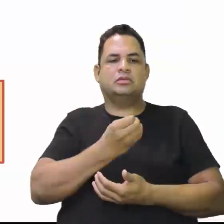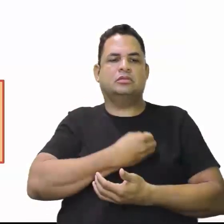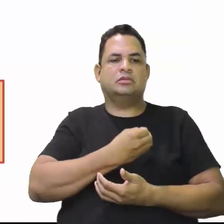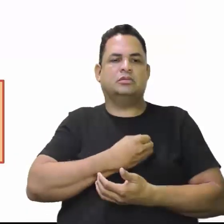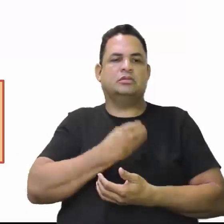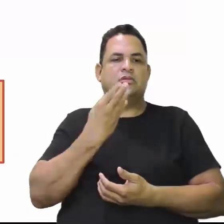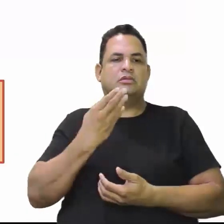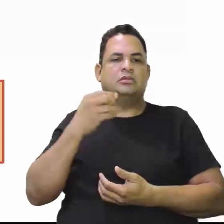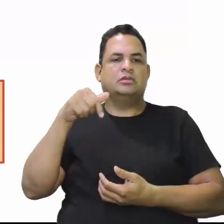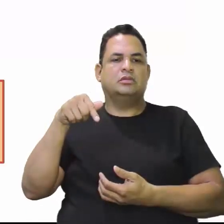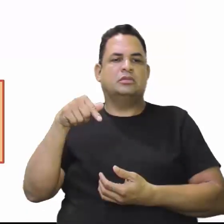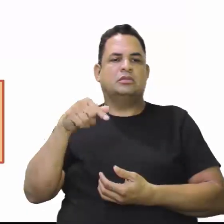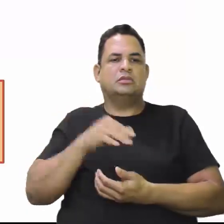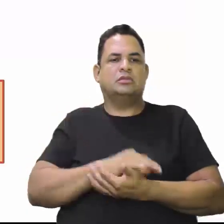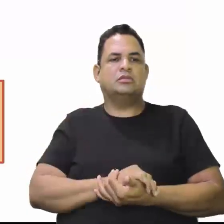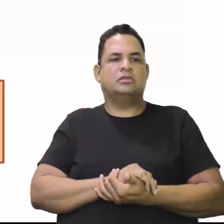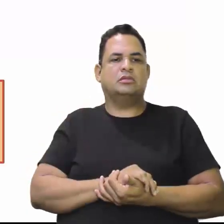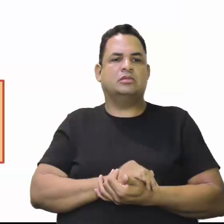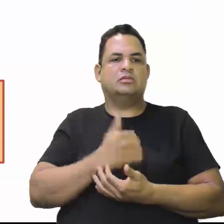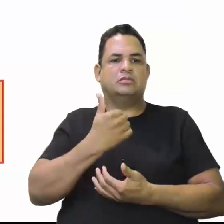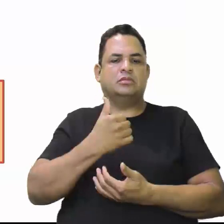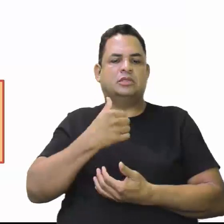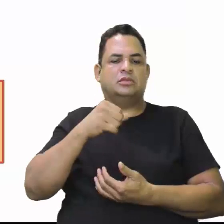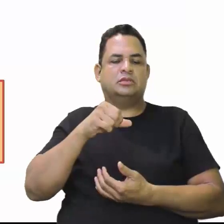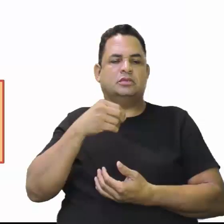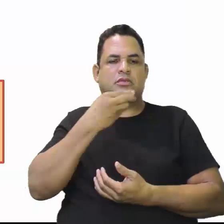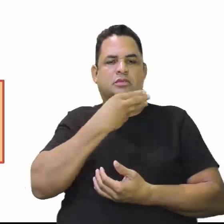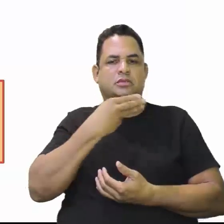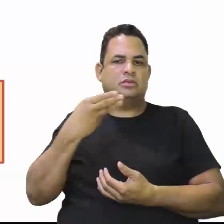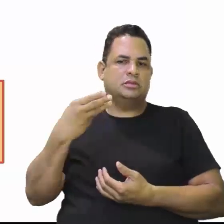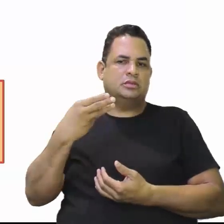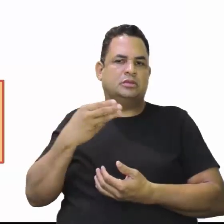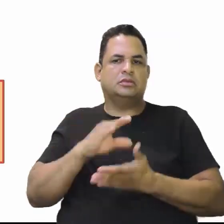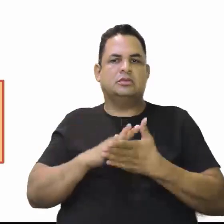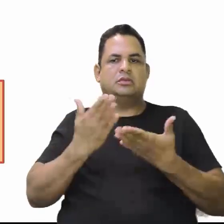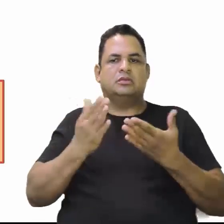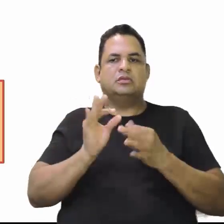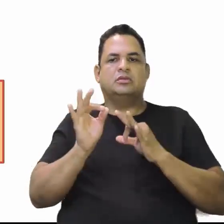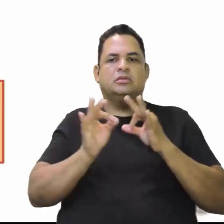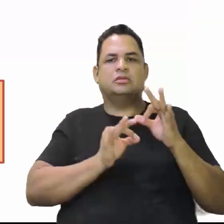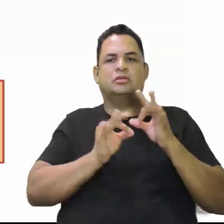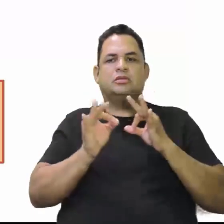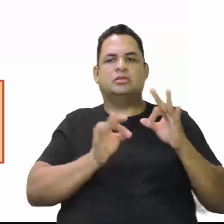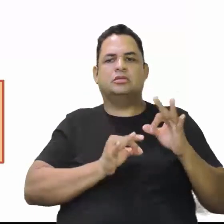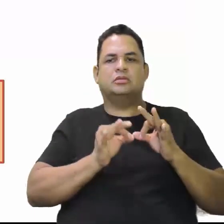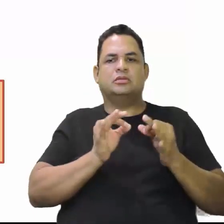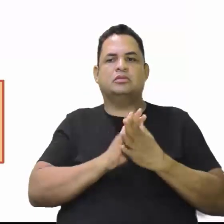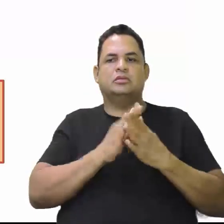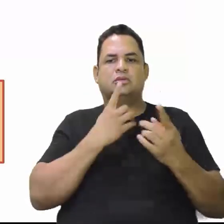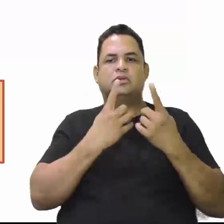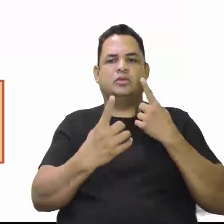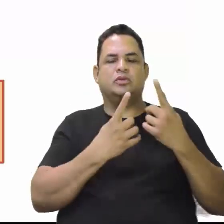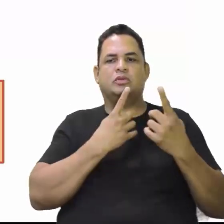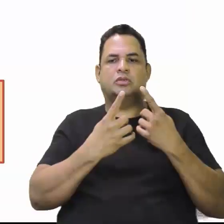47, 1933, a Comissão Especial de Constituição da Rodovia.